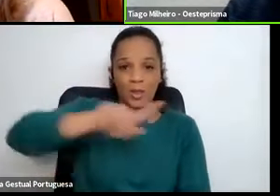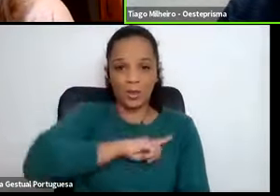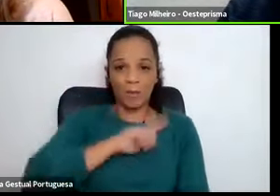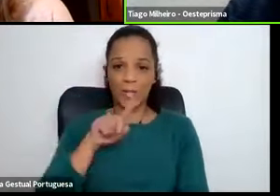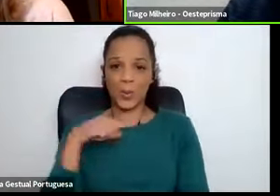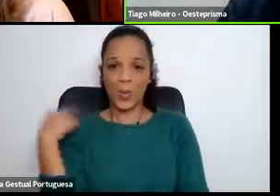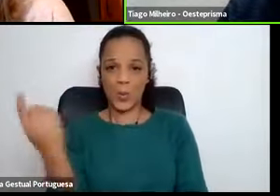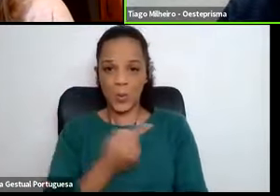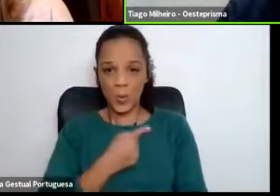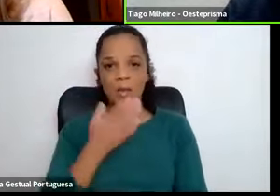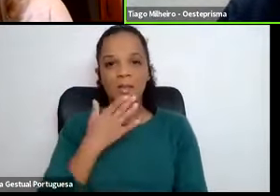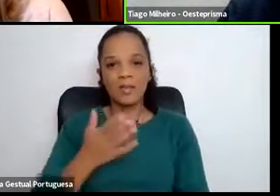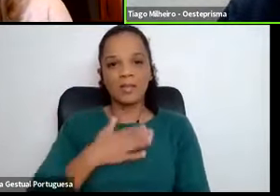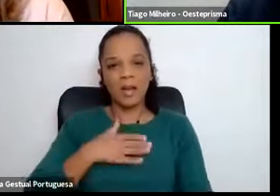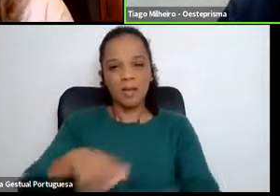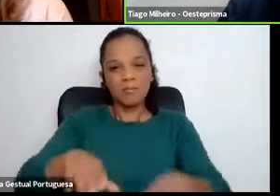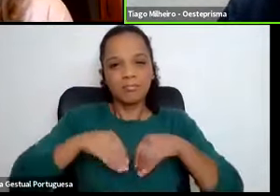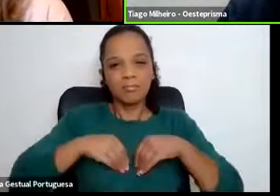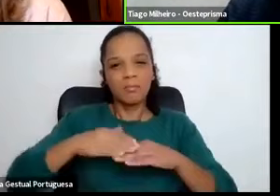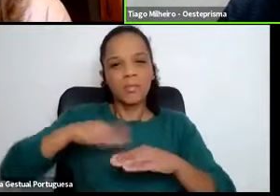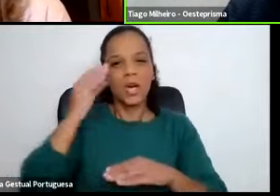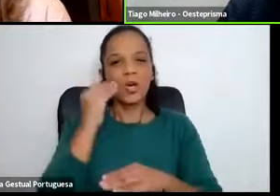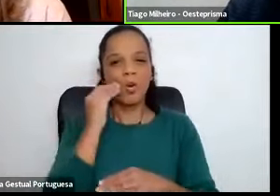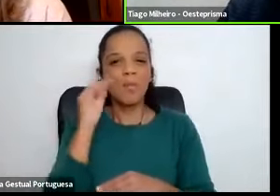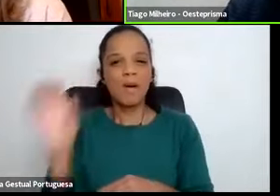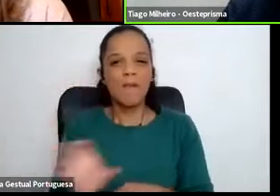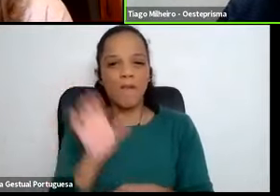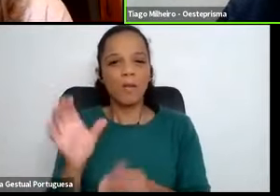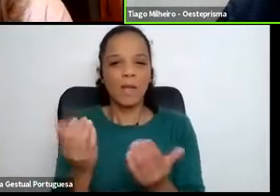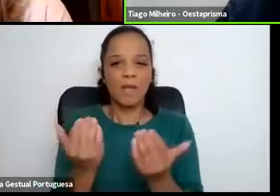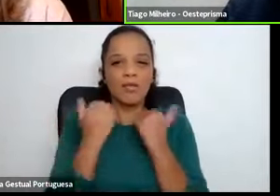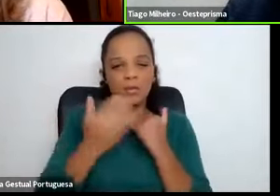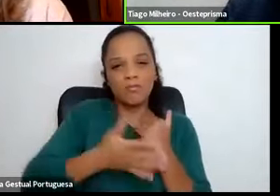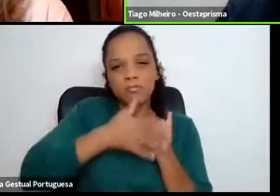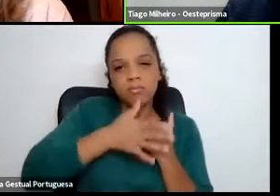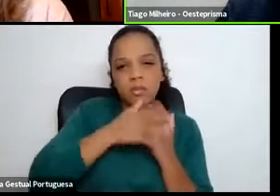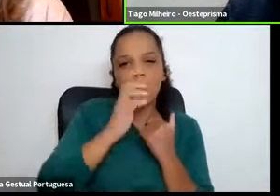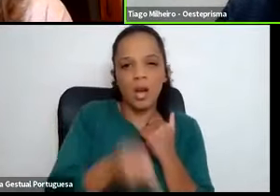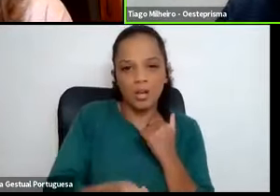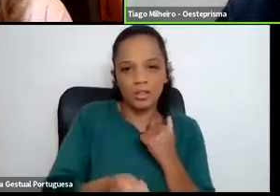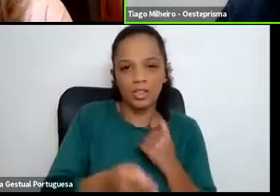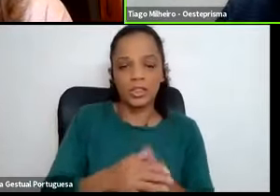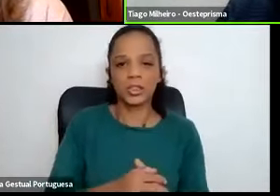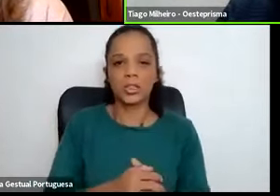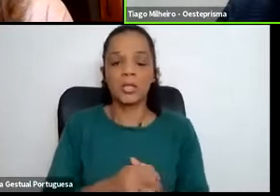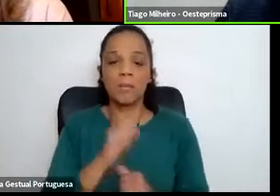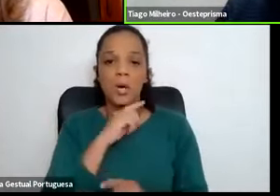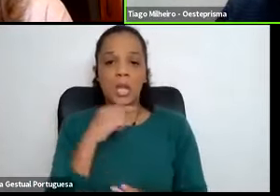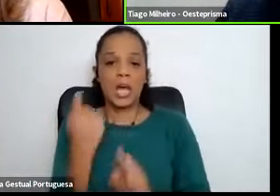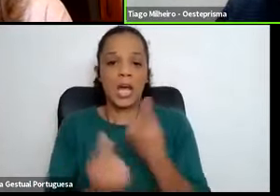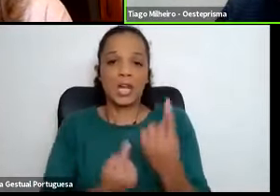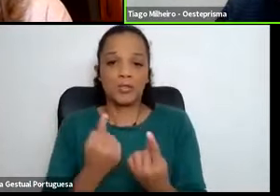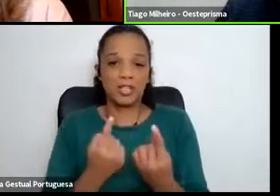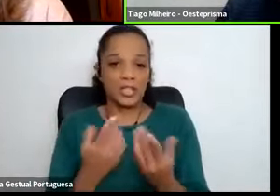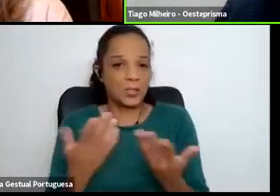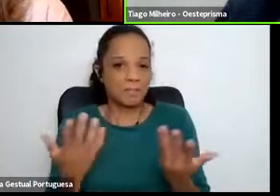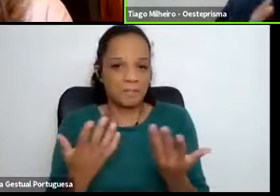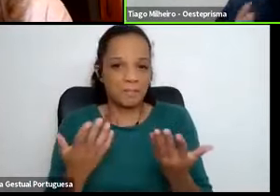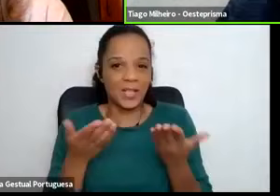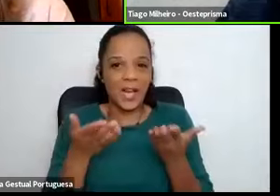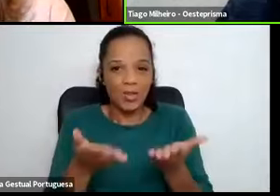a sermos mais tolerantes na forma como estamos a transmitir essa informação, seja, às vezes, com uma... Lá está uma ajuda de